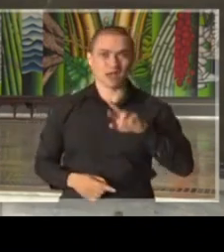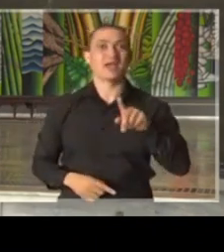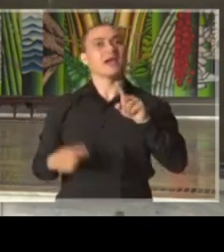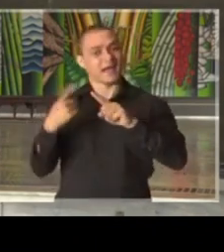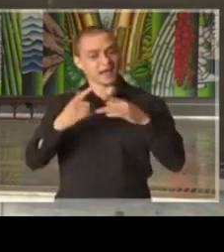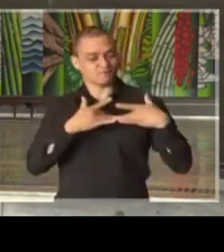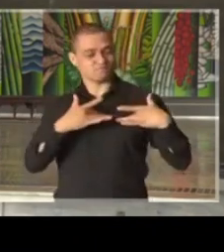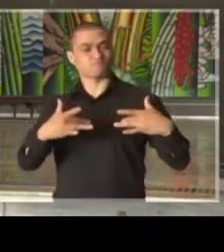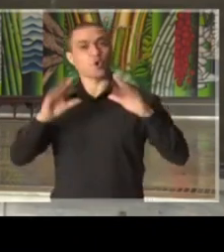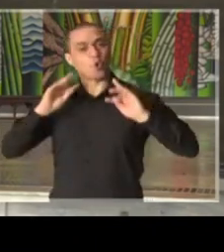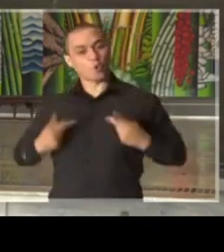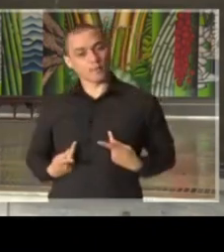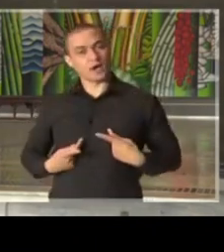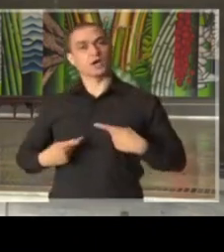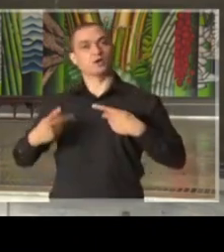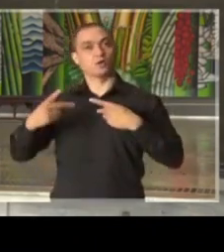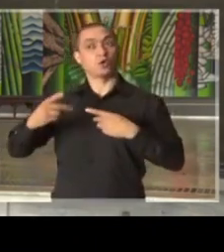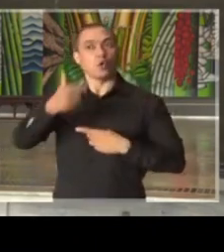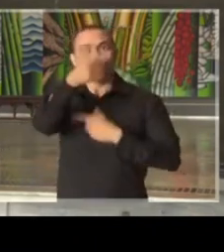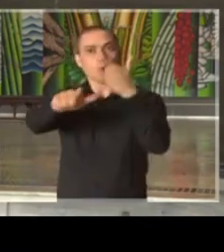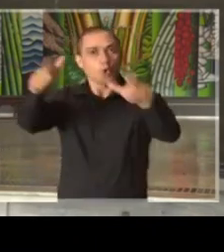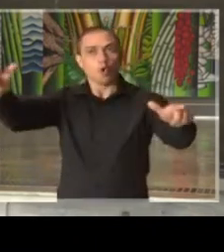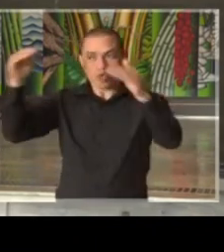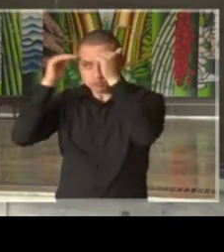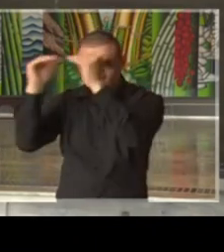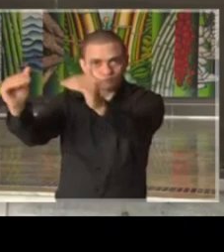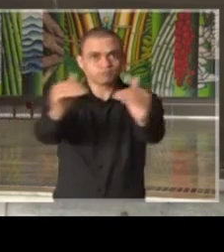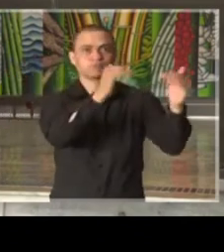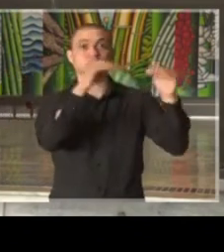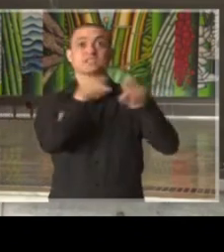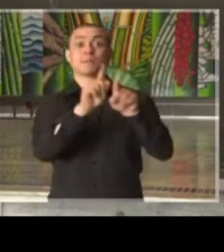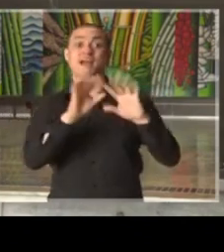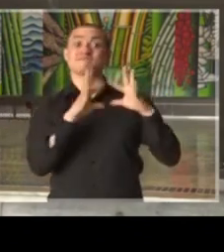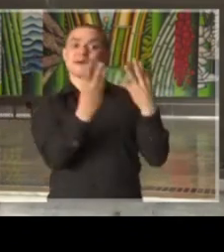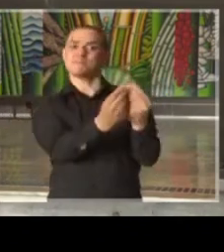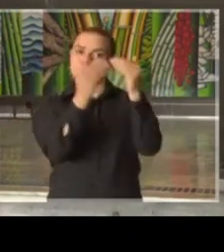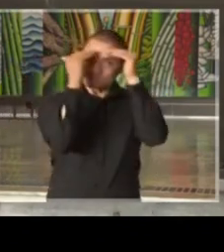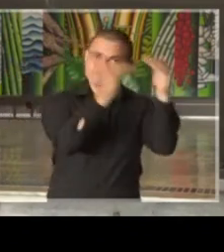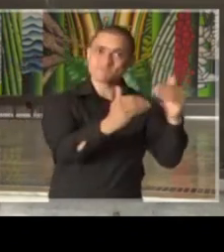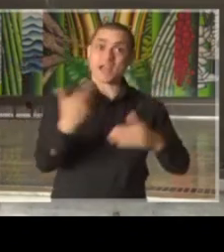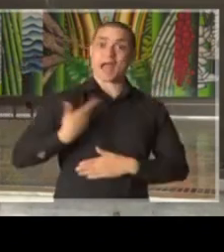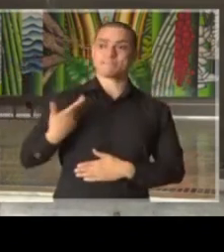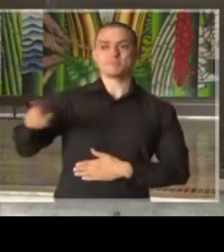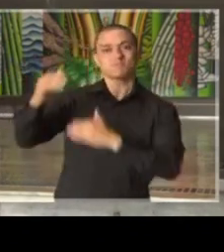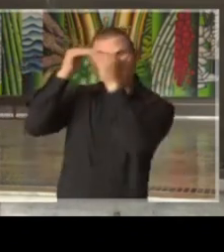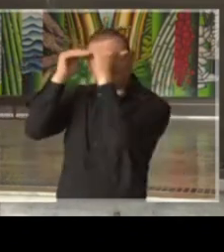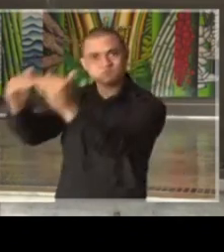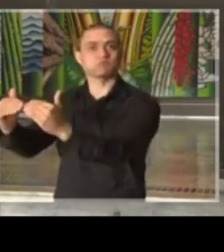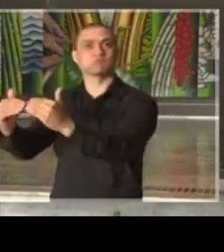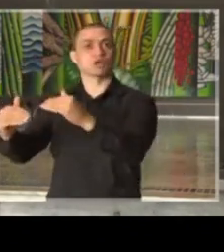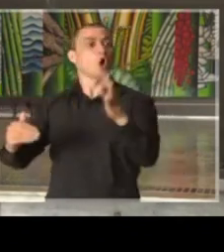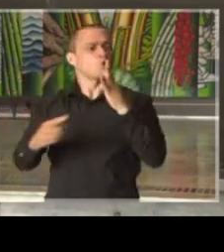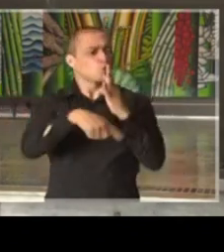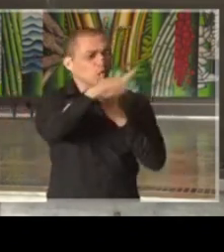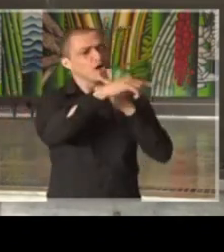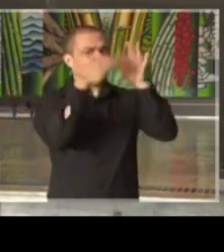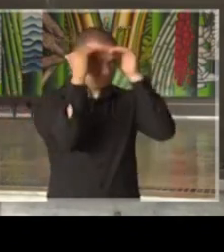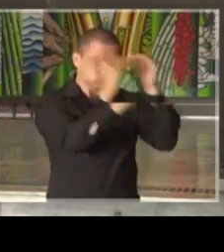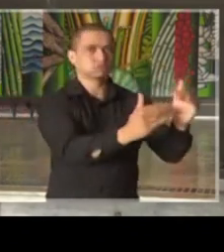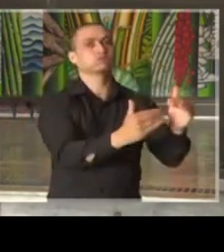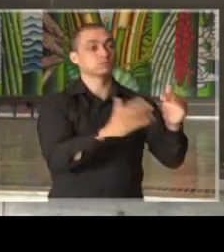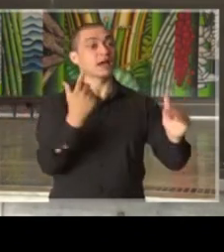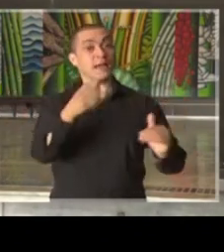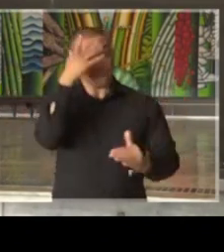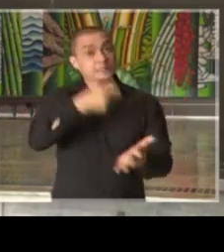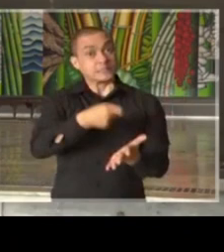humanidade, de respeito ao próximo, de respeito à sua família, aos amigos, aos conhecidos. Insistir para que as